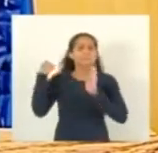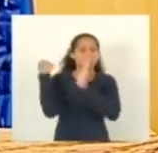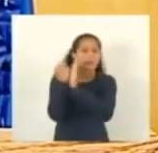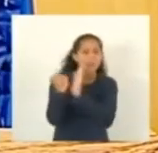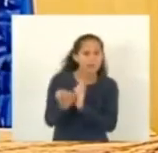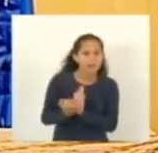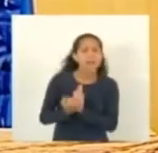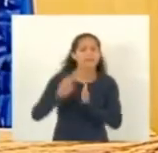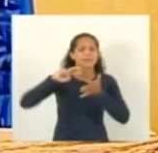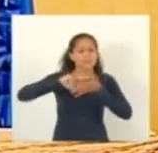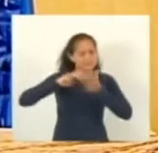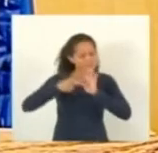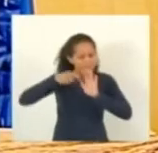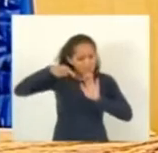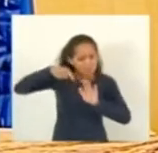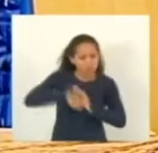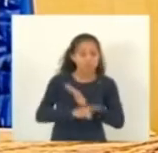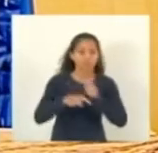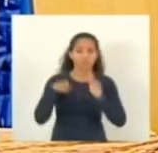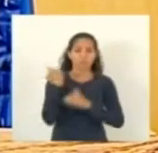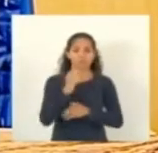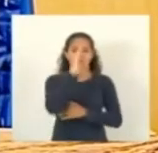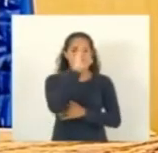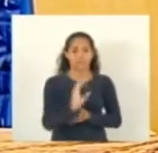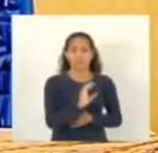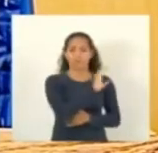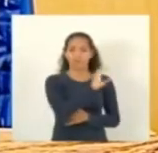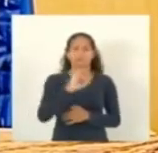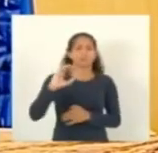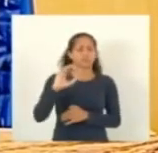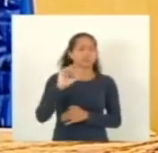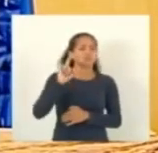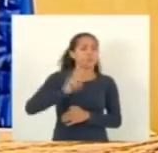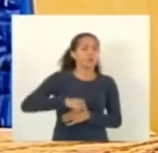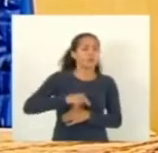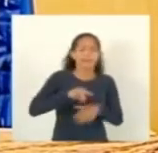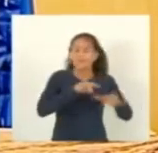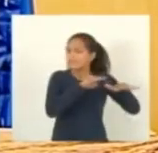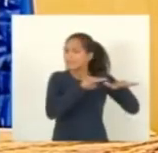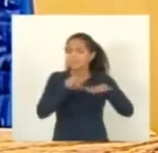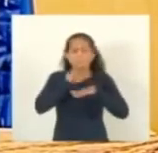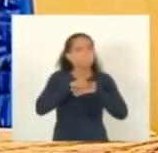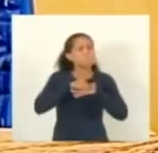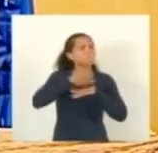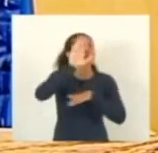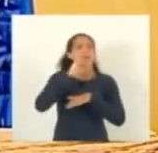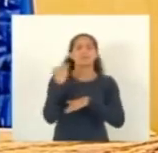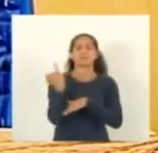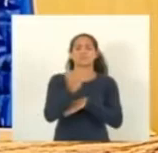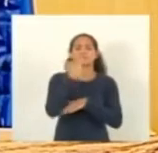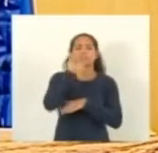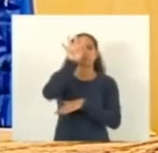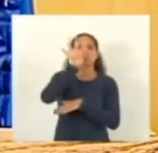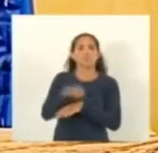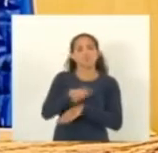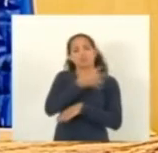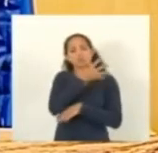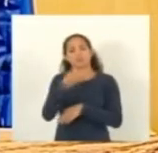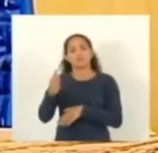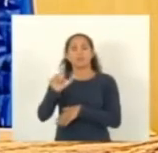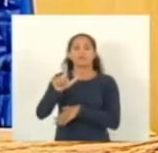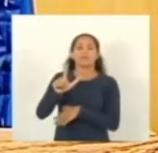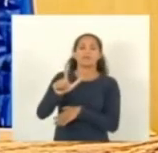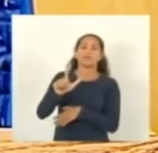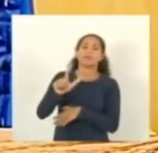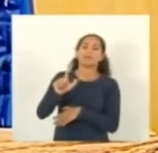significado profundo para nós católicos é a semana mais importante do calendário litúrgico